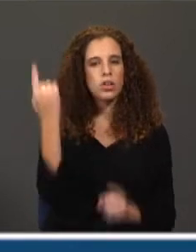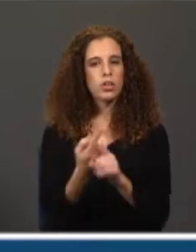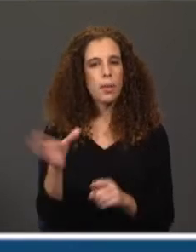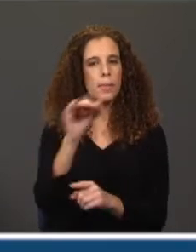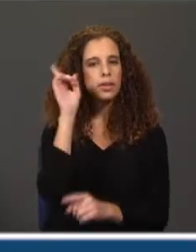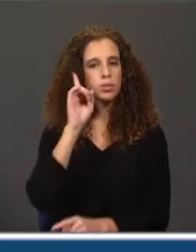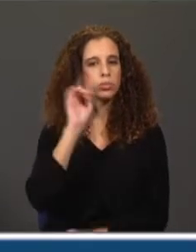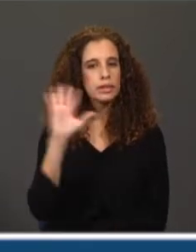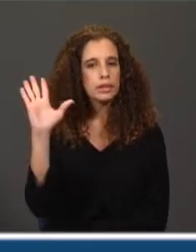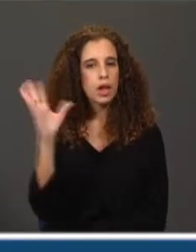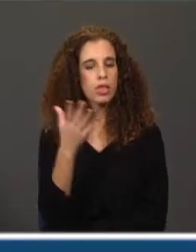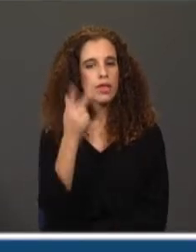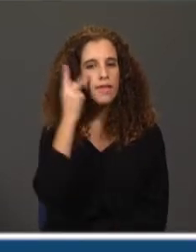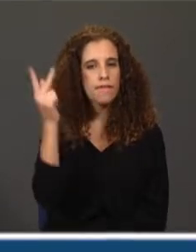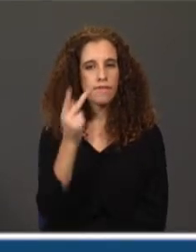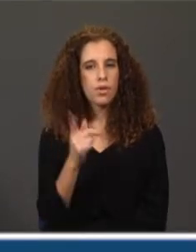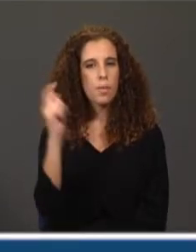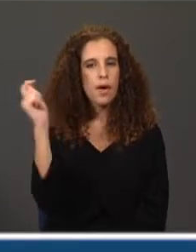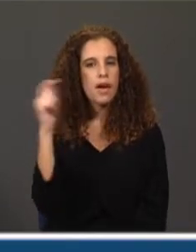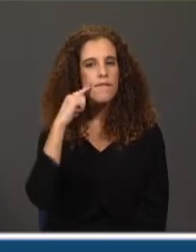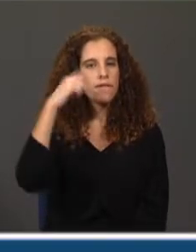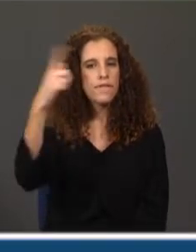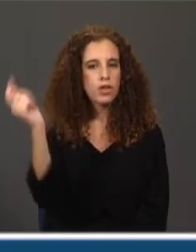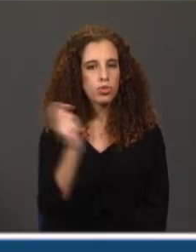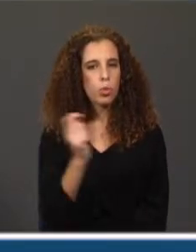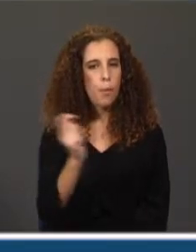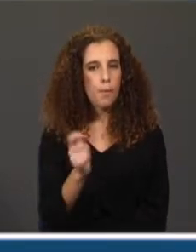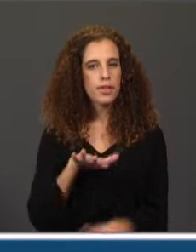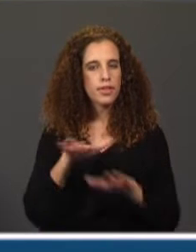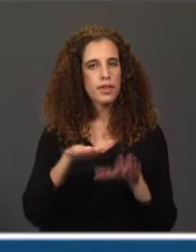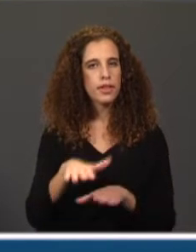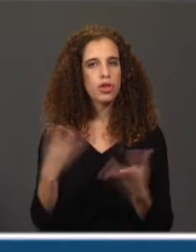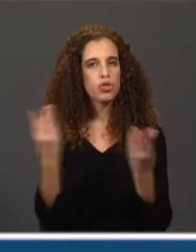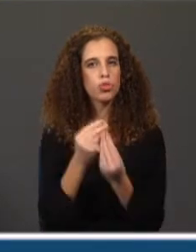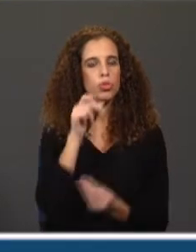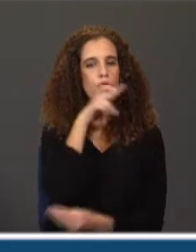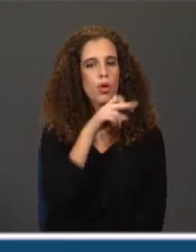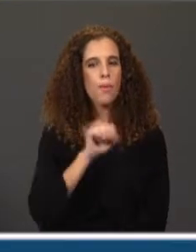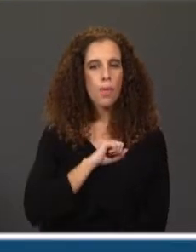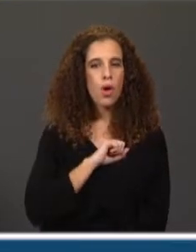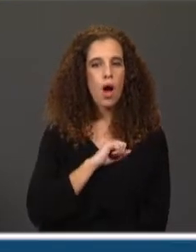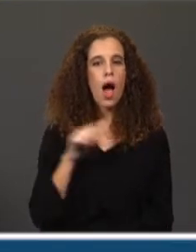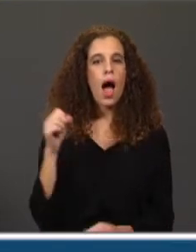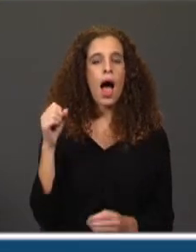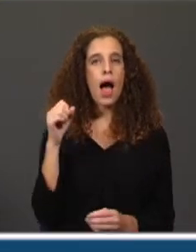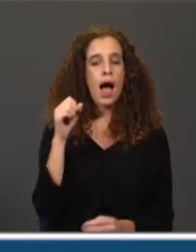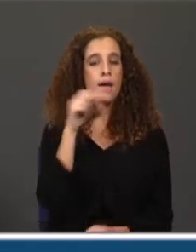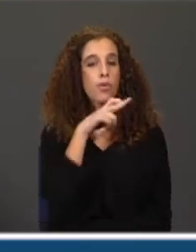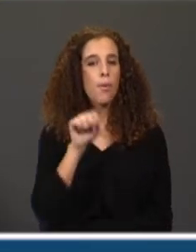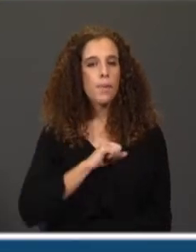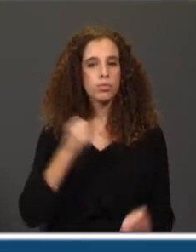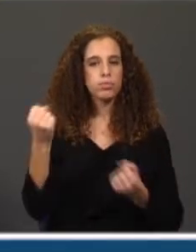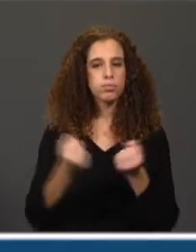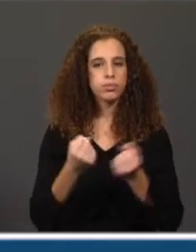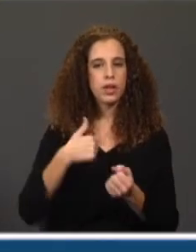me aconteceu na vida foi uma viagem de cerca de um mês a Itália com o meu avô. O meu avô guiava e eu sentado ao lado dele